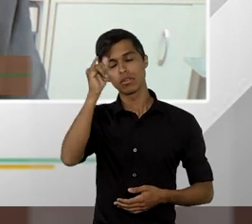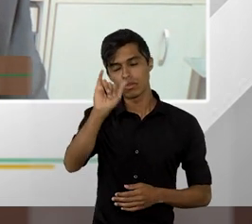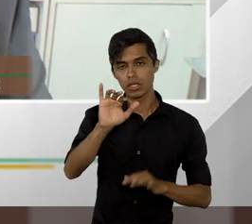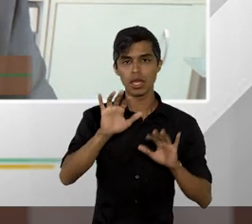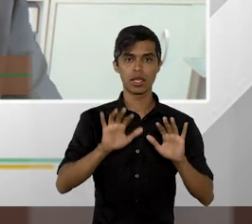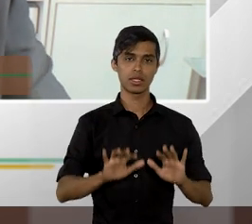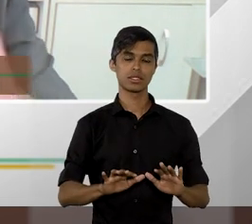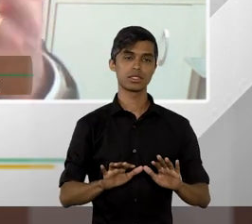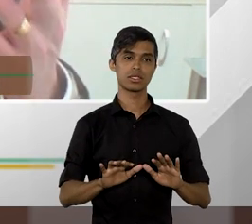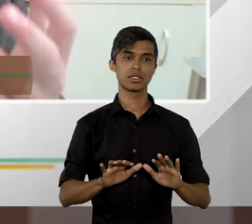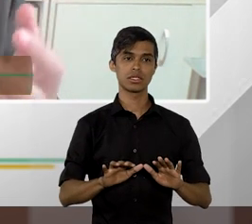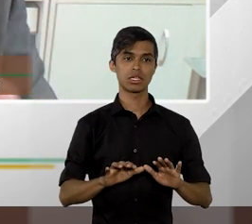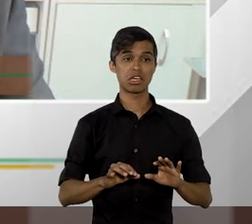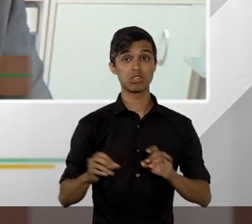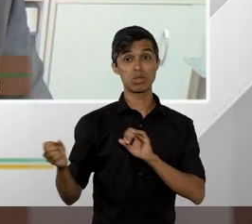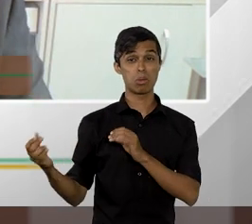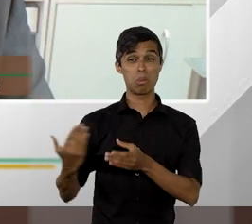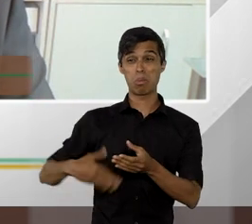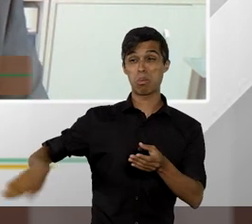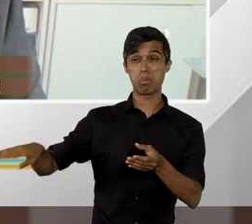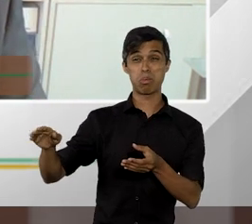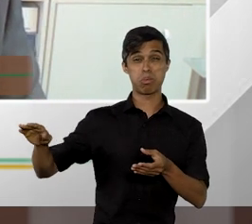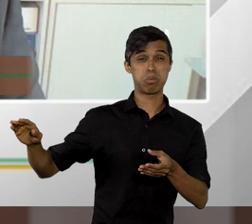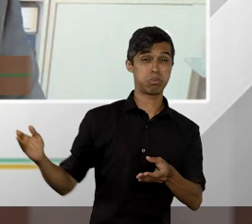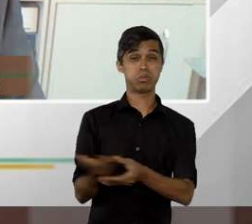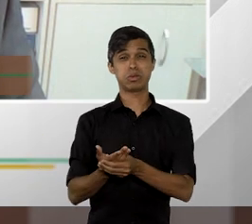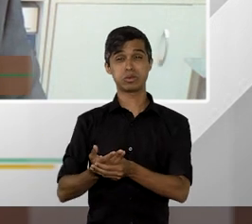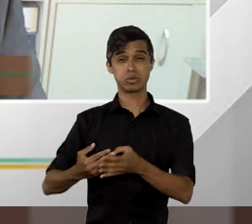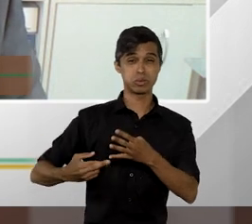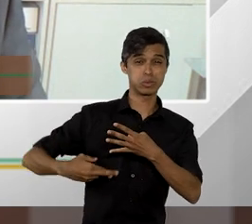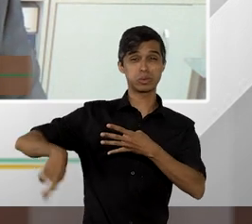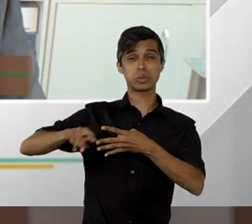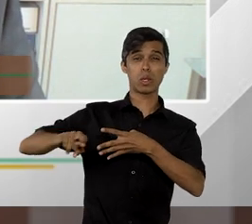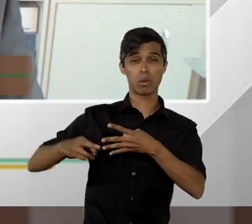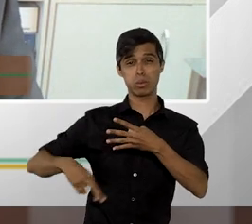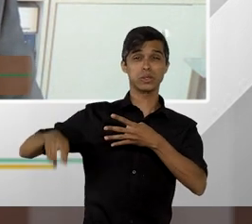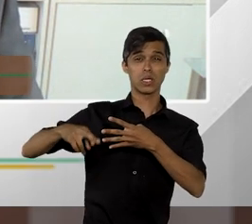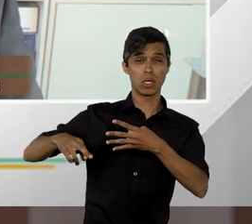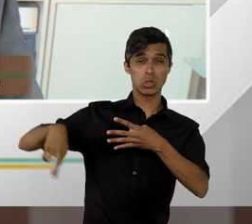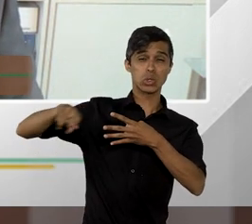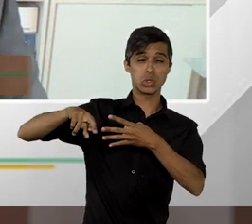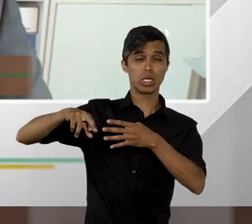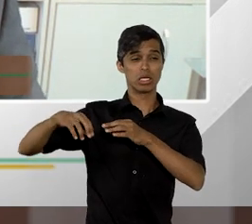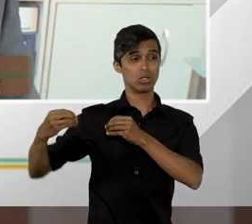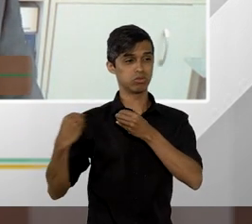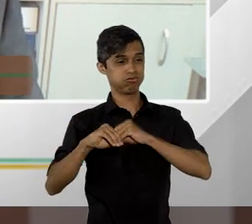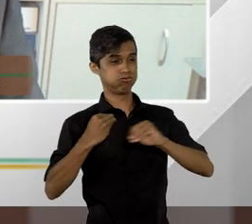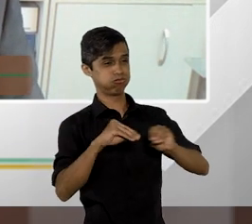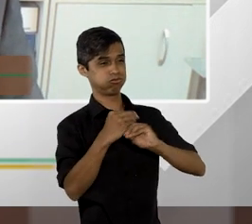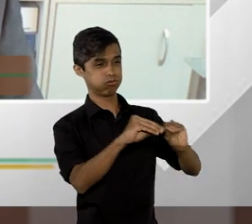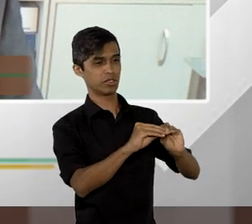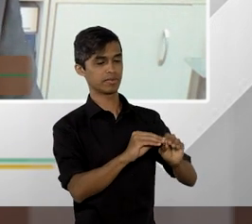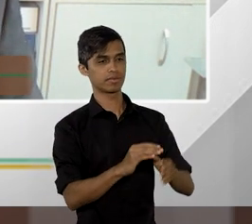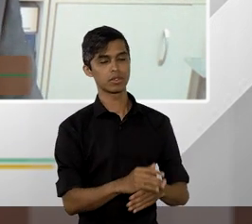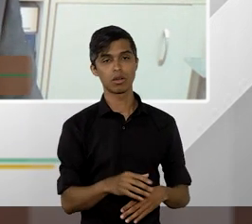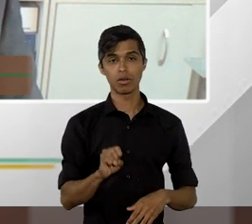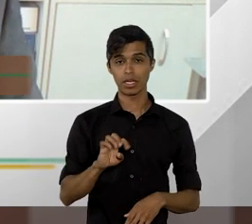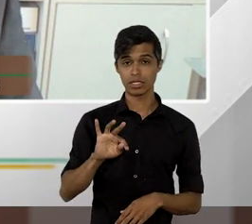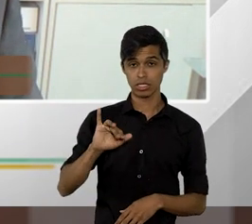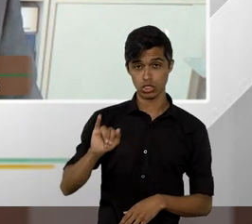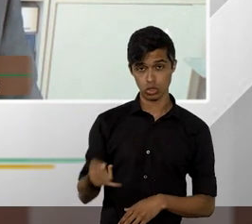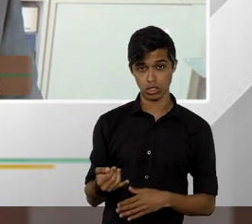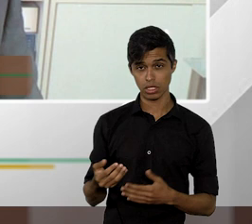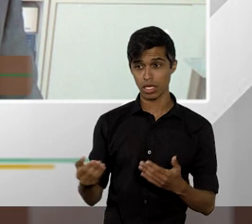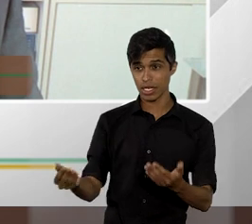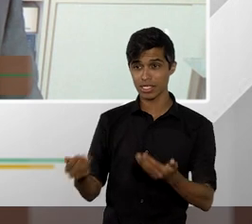portanto, essa enxurrada de recursos que chegam ao Superior Tribunal de Justiça. Para a gente ter uma ideia, o STJ recebe hoje cerca